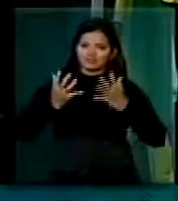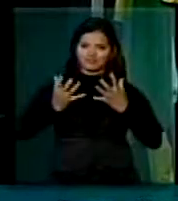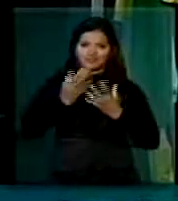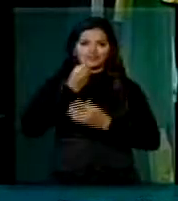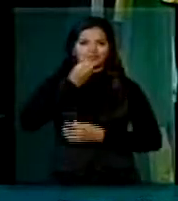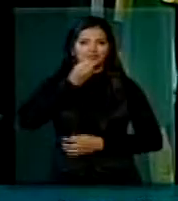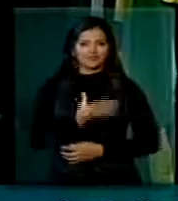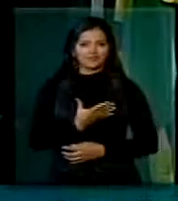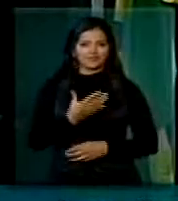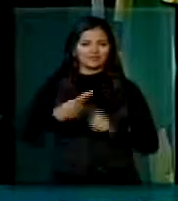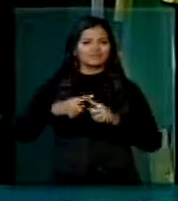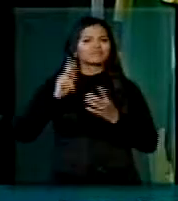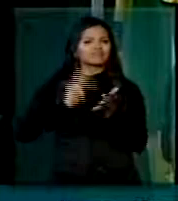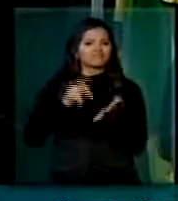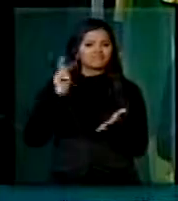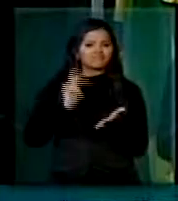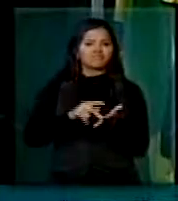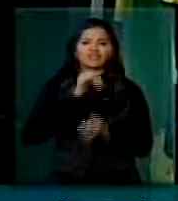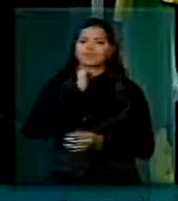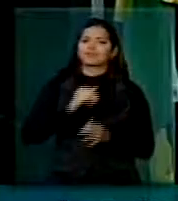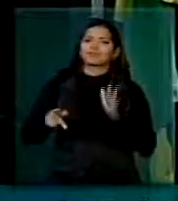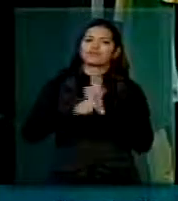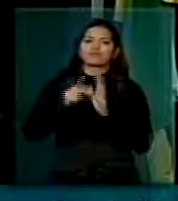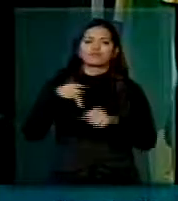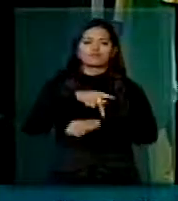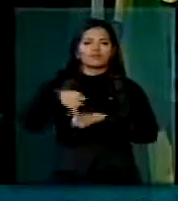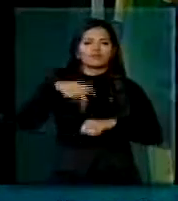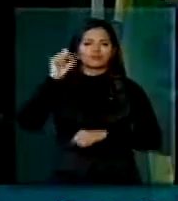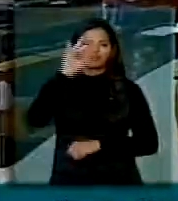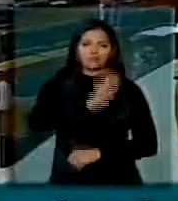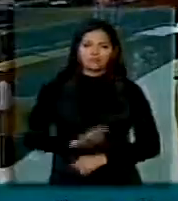que realmente é exemplo de hoje no país. Muito obrigado, senhor presidente.